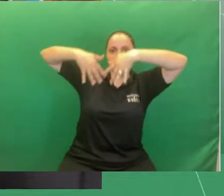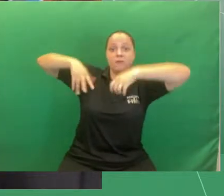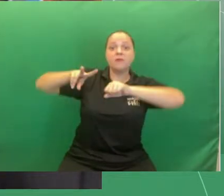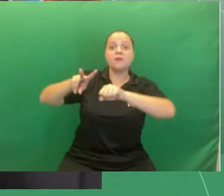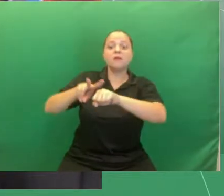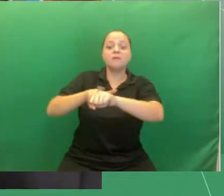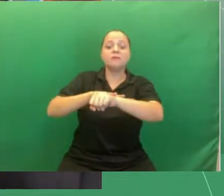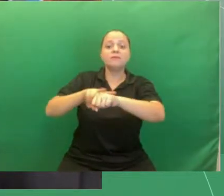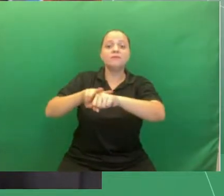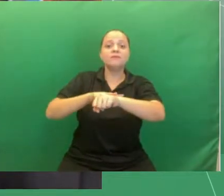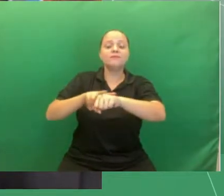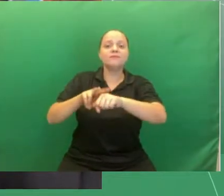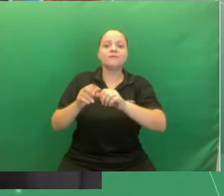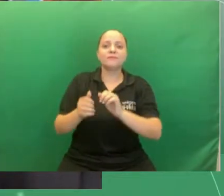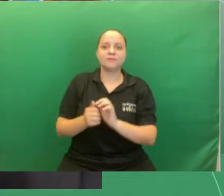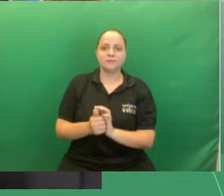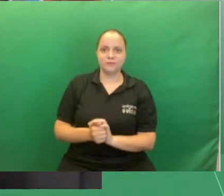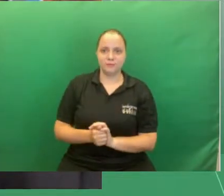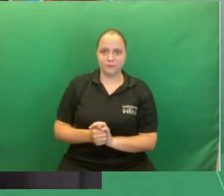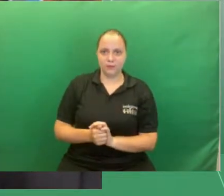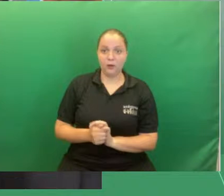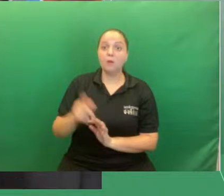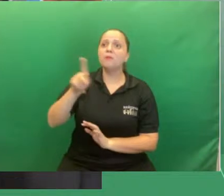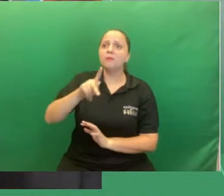professor, favor, primeiro slide.